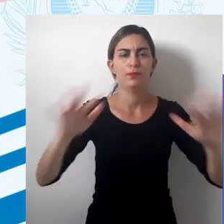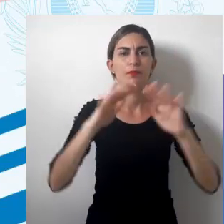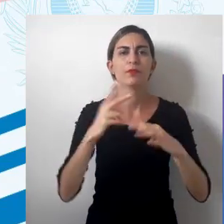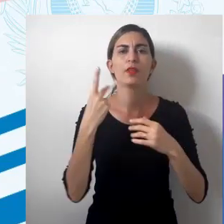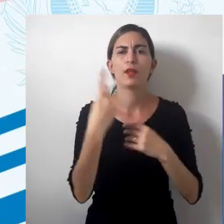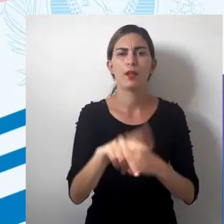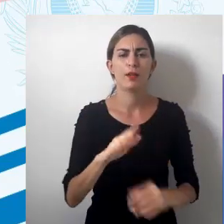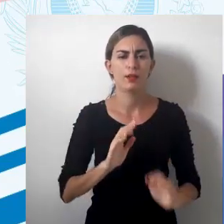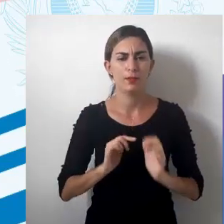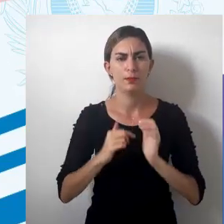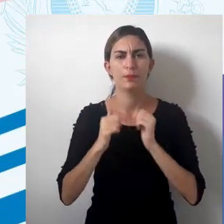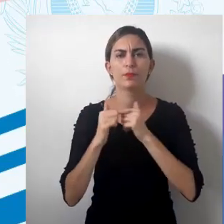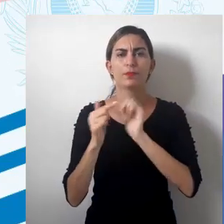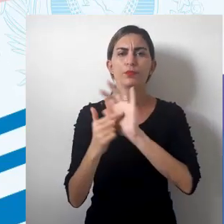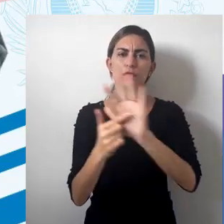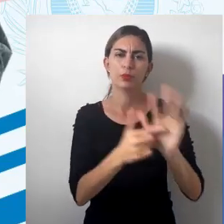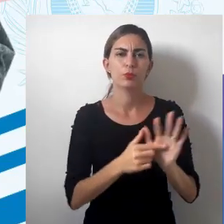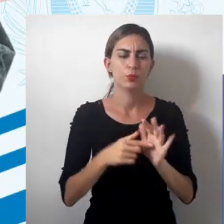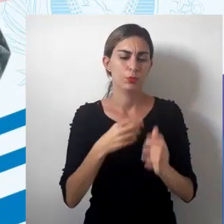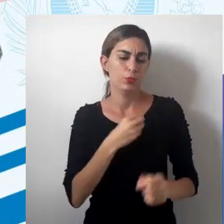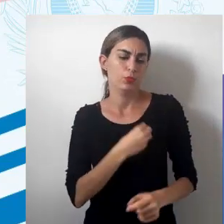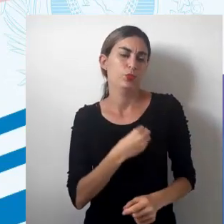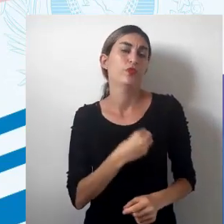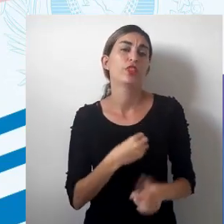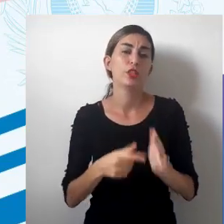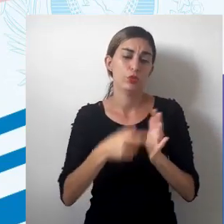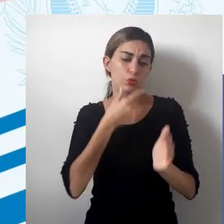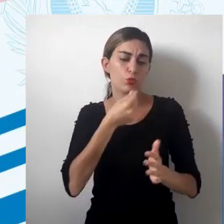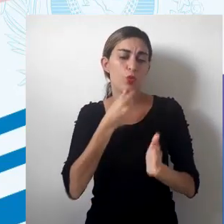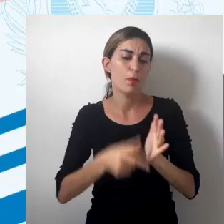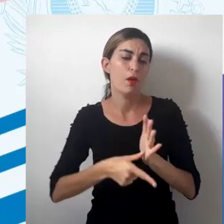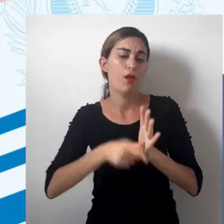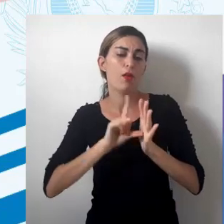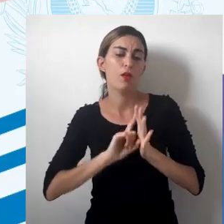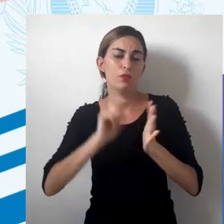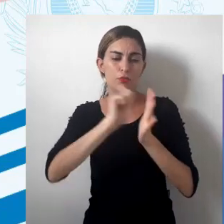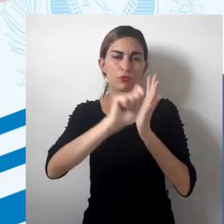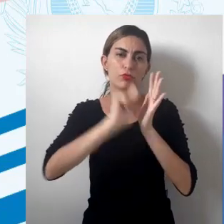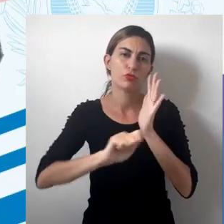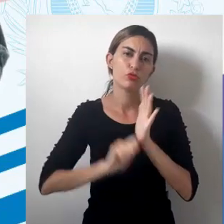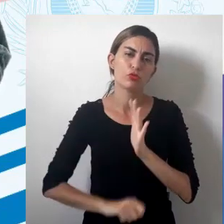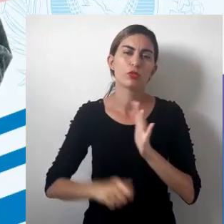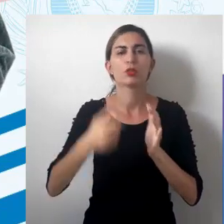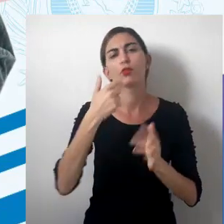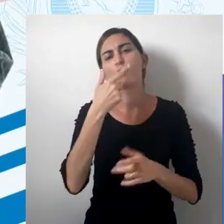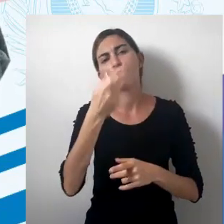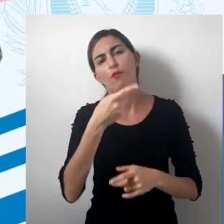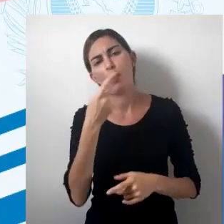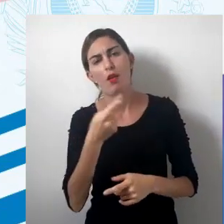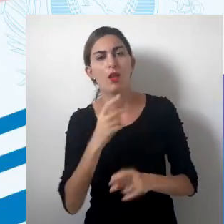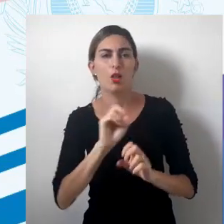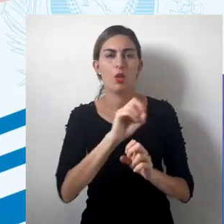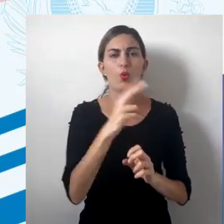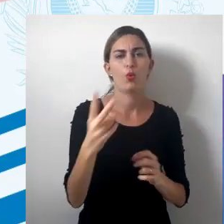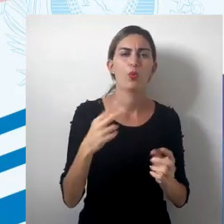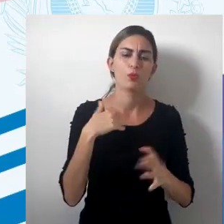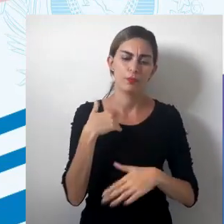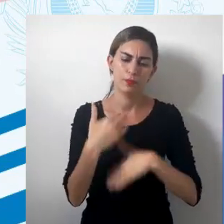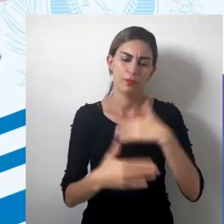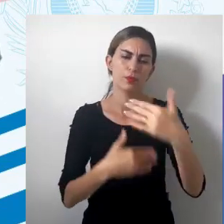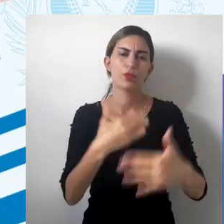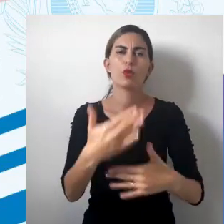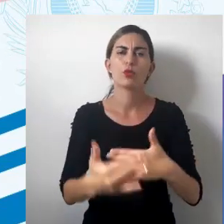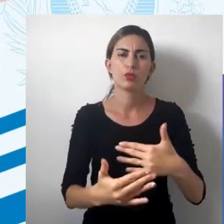vão estar presentes na vida do homem antes mesmo da escrita e da fala. Ou seja, há um